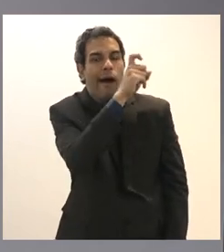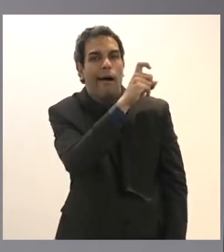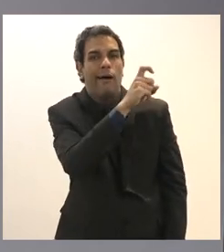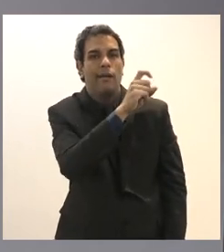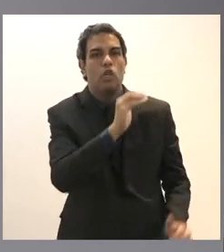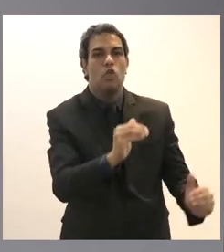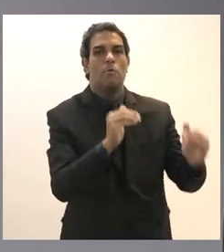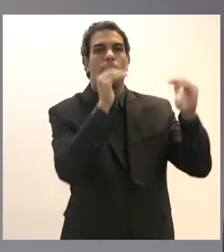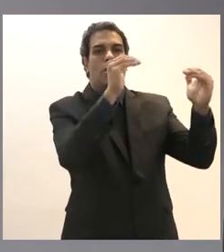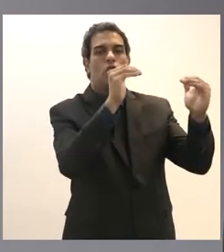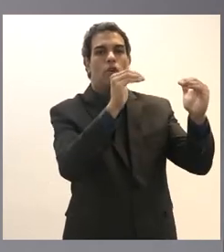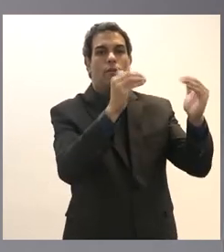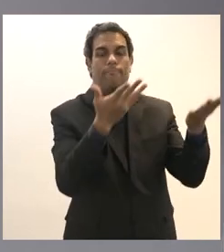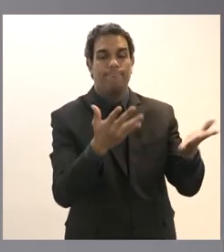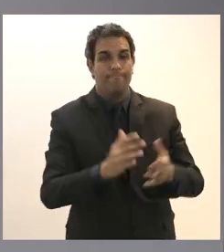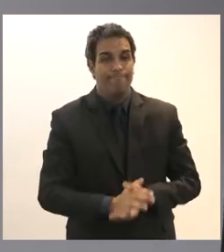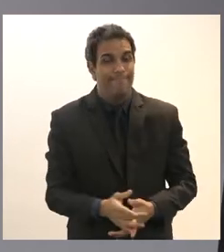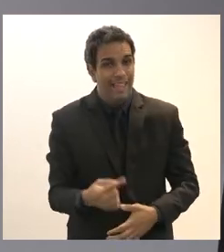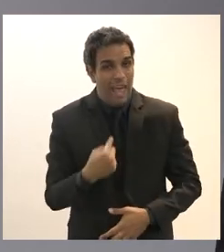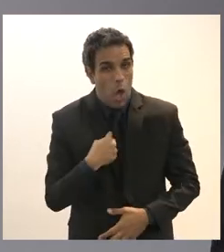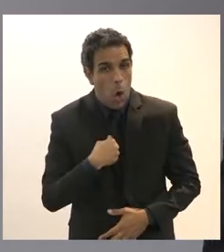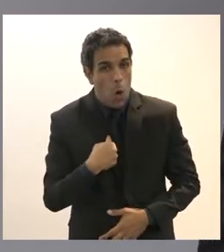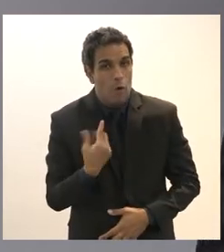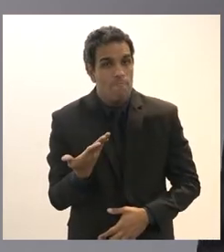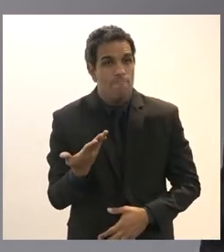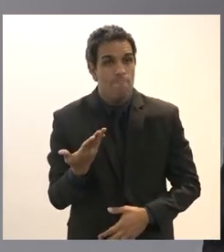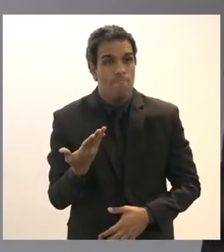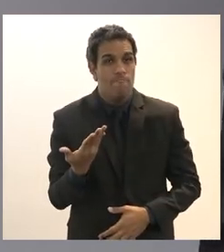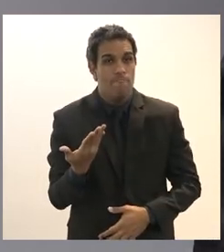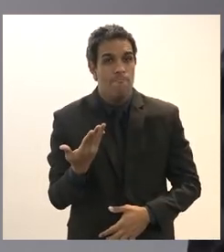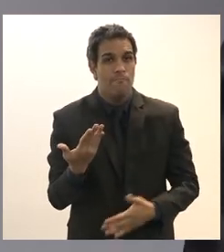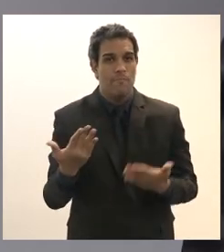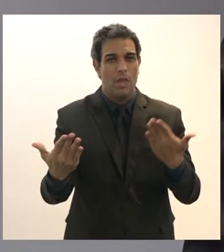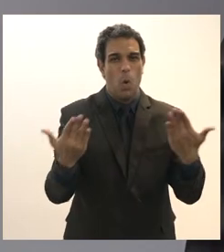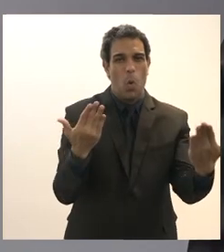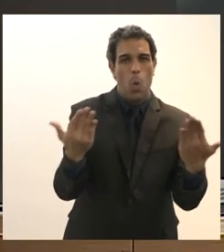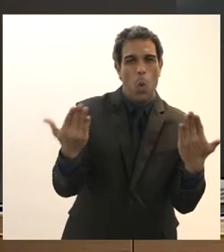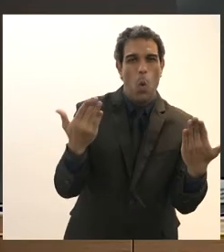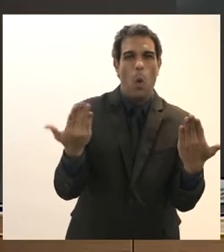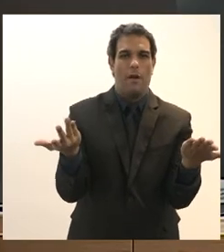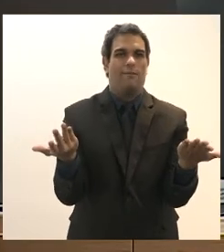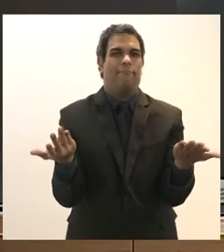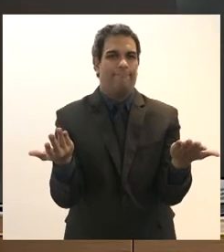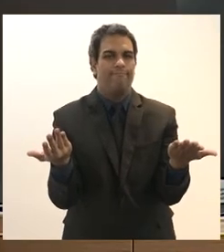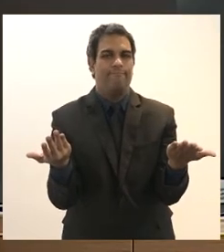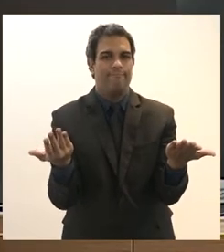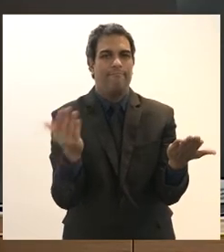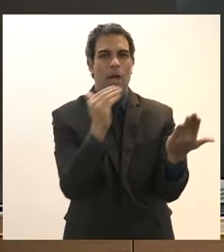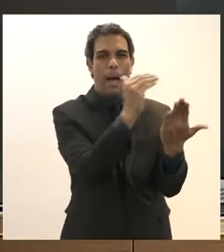eu vou consultar porque eu estou aqui com uma relação grande de